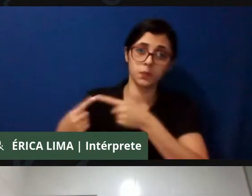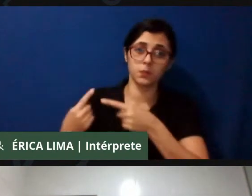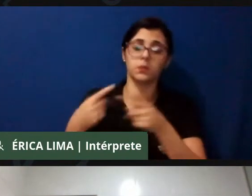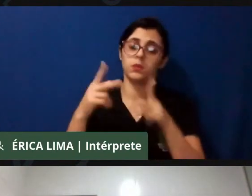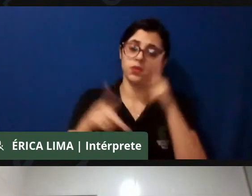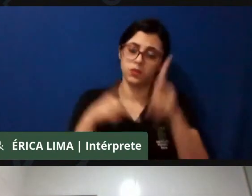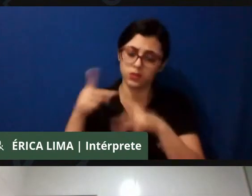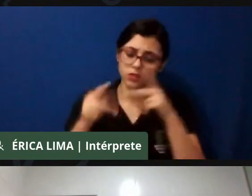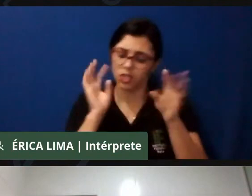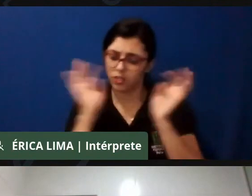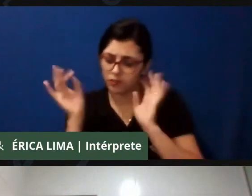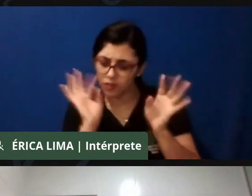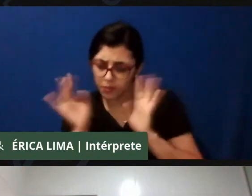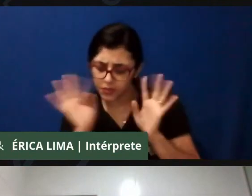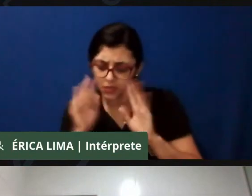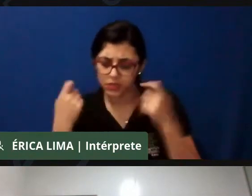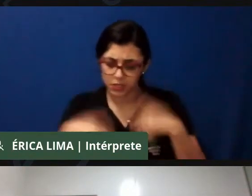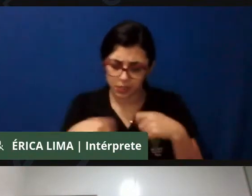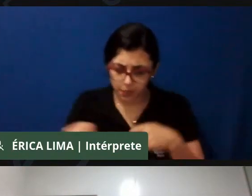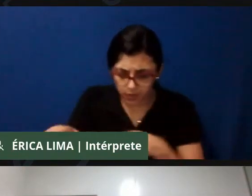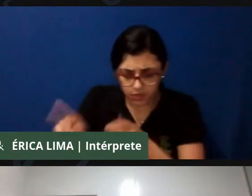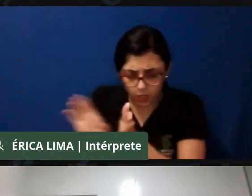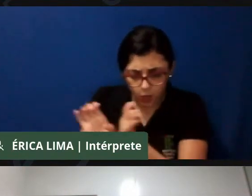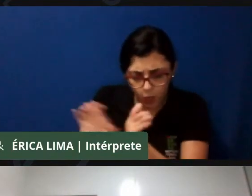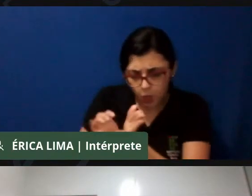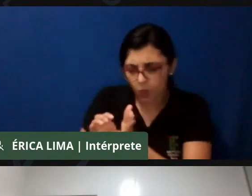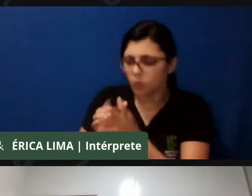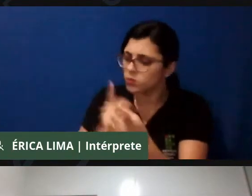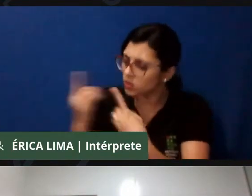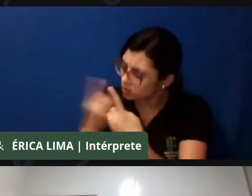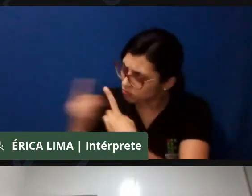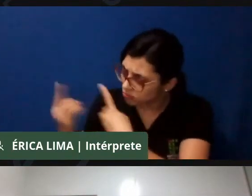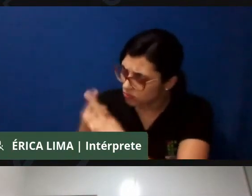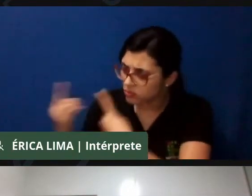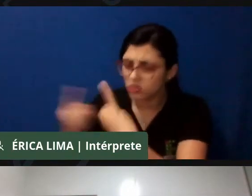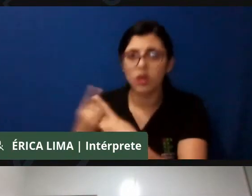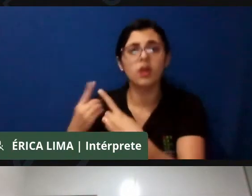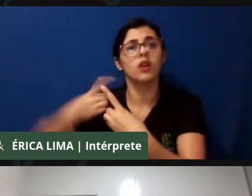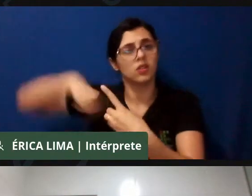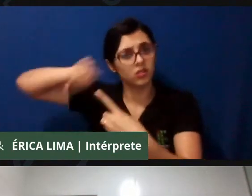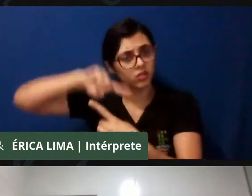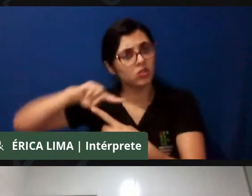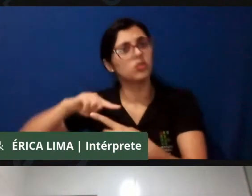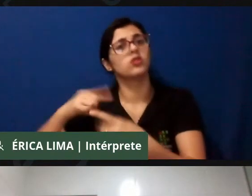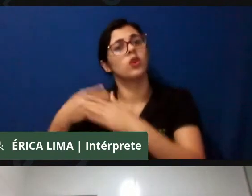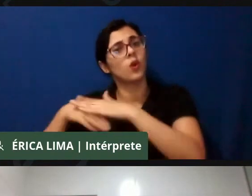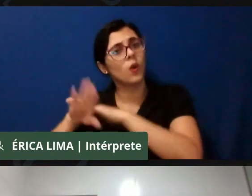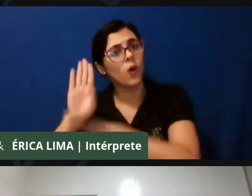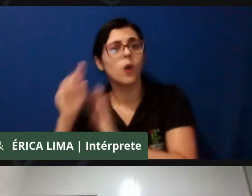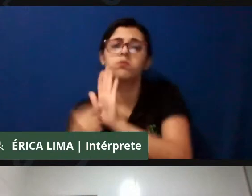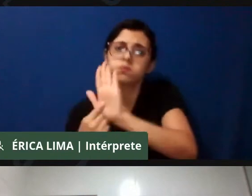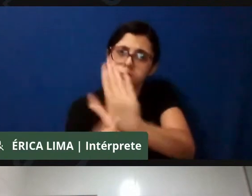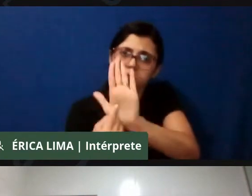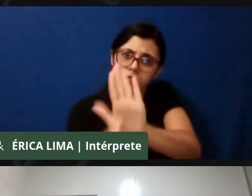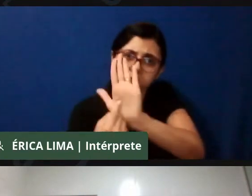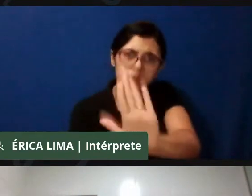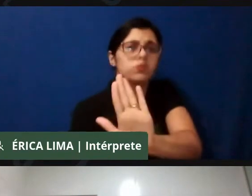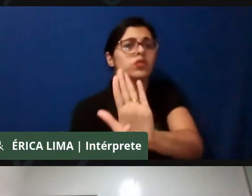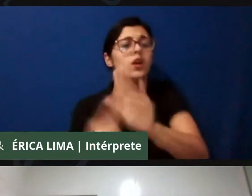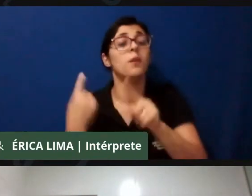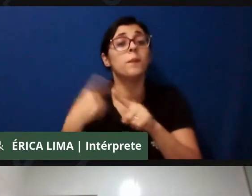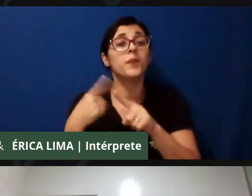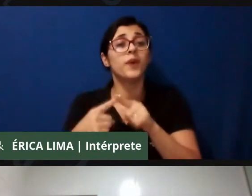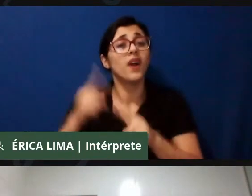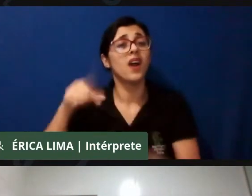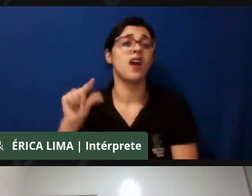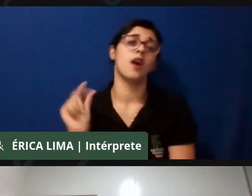nós, é, a gente costuma, né, evidenciar e dizer do pouco, né, que é muito pouco, tudo que já foi feito por